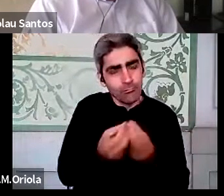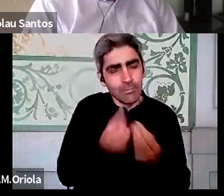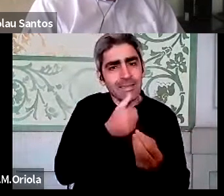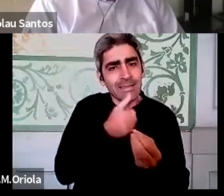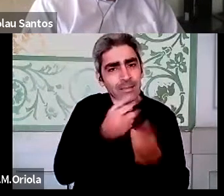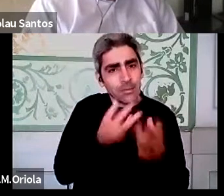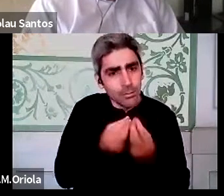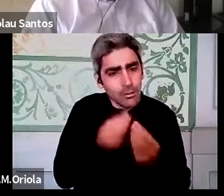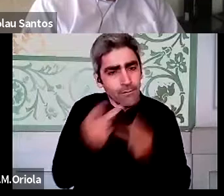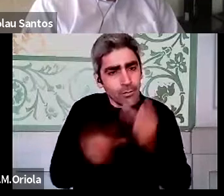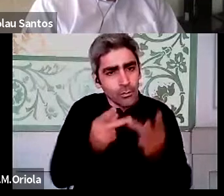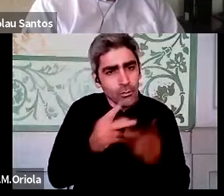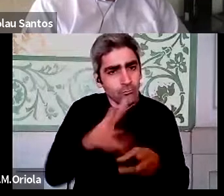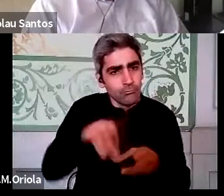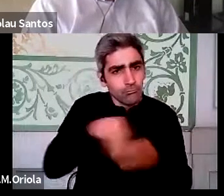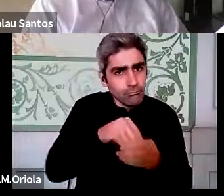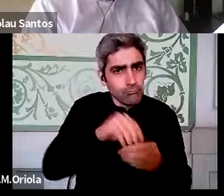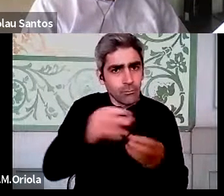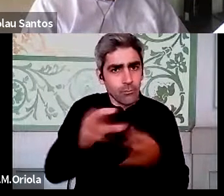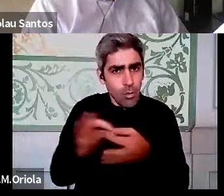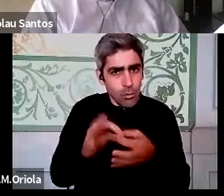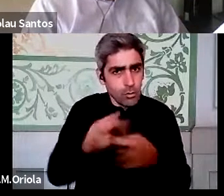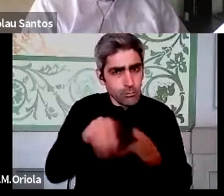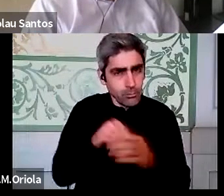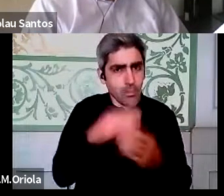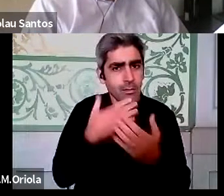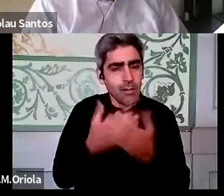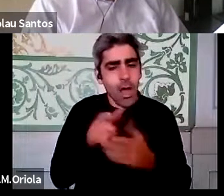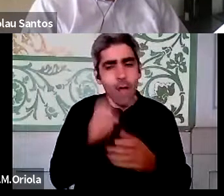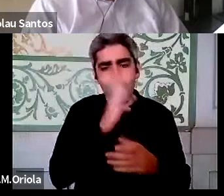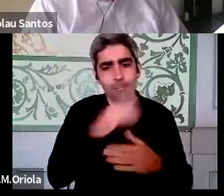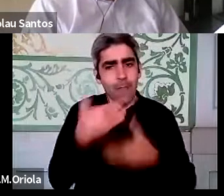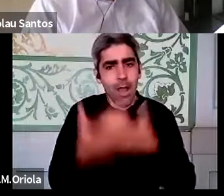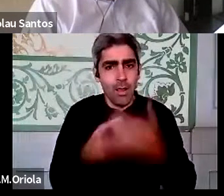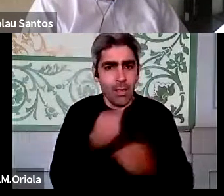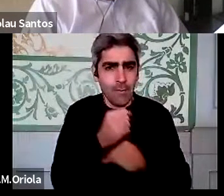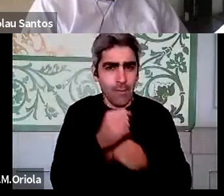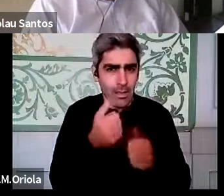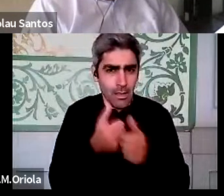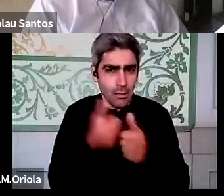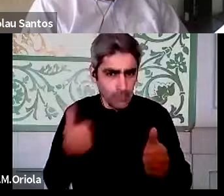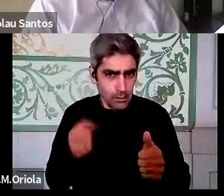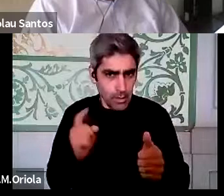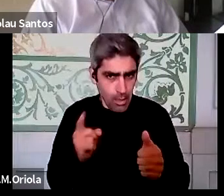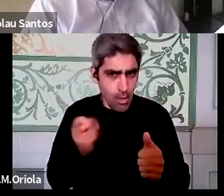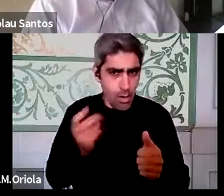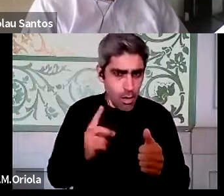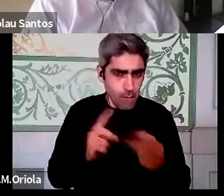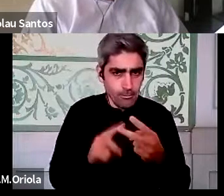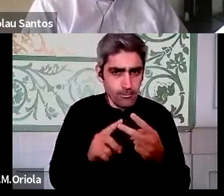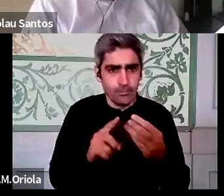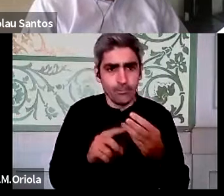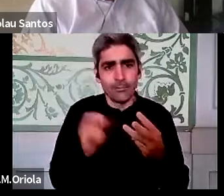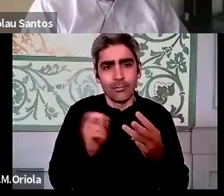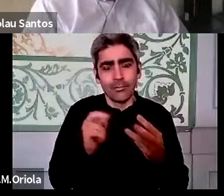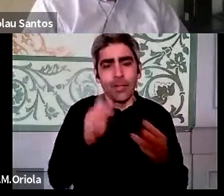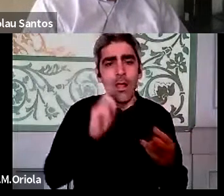e co-avaliadores e proporcionadas as condições para a sua execução, nomeadamente em teletrabalho? A terceira questão, colocada então pela